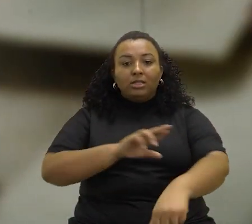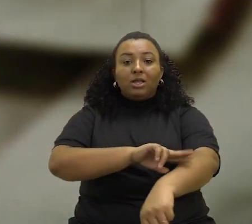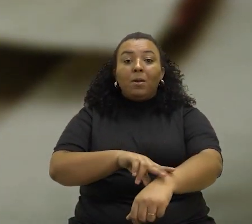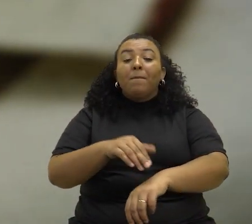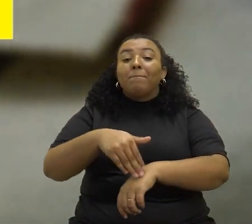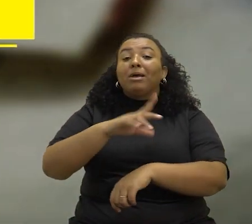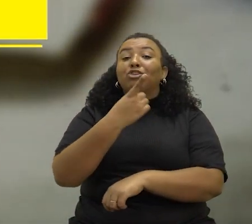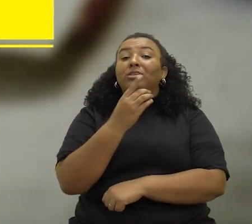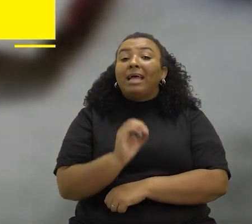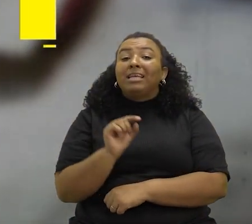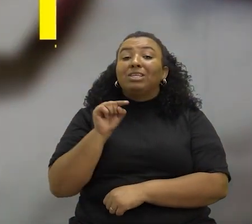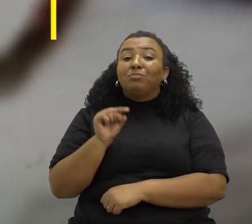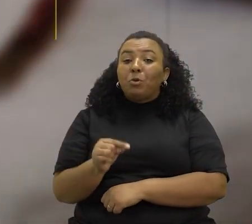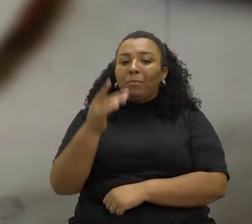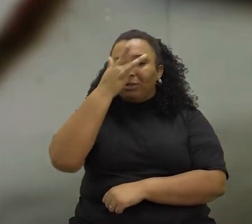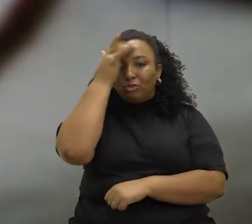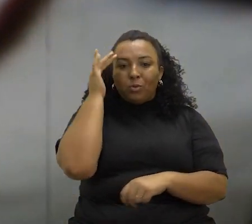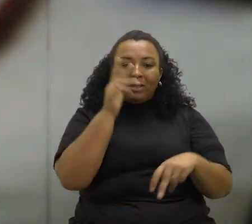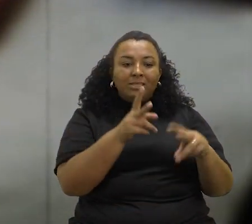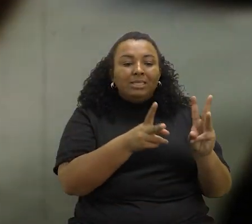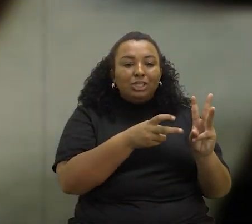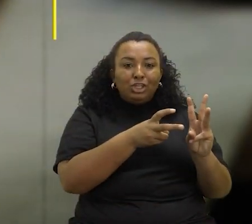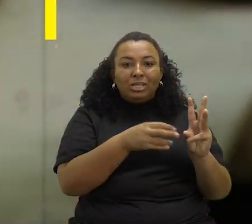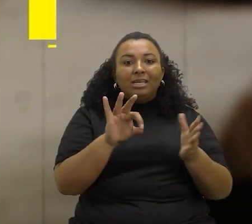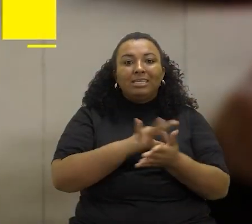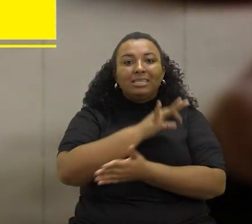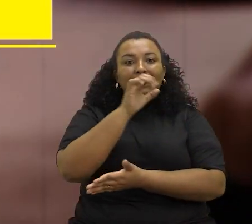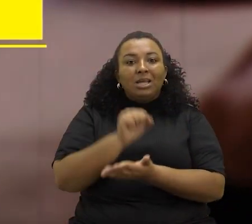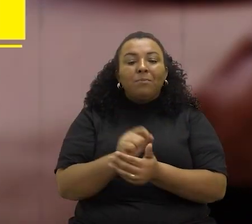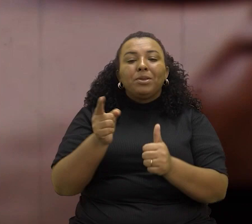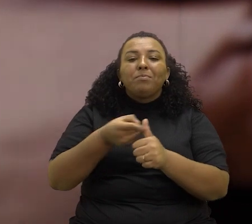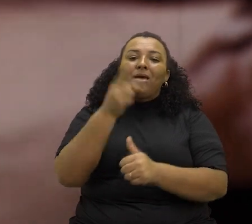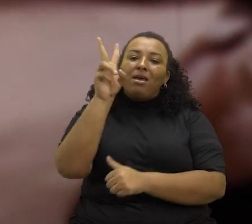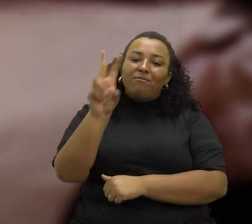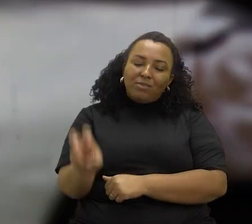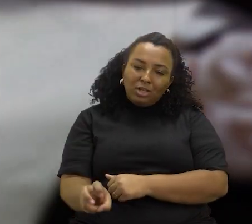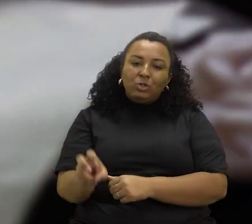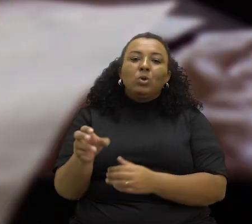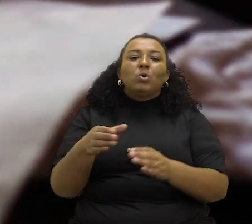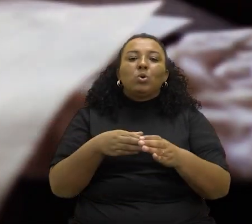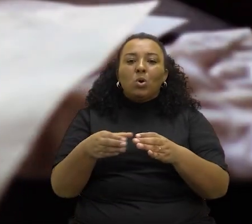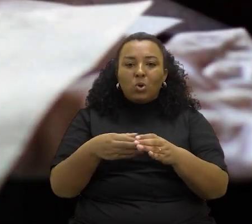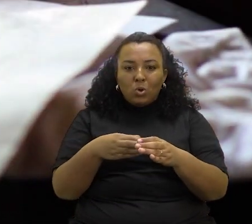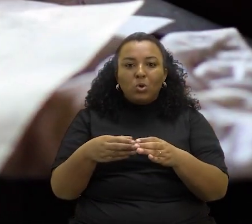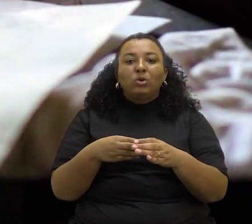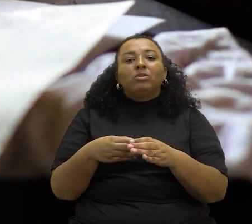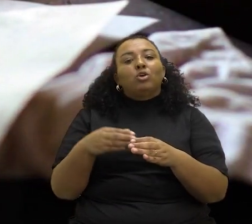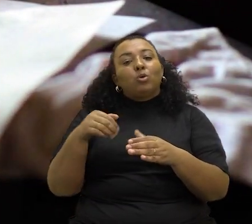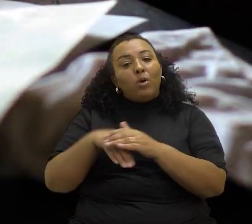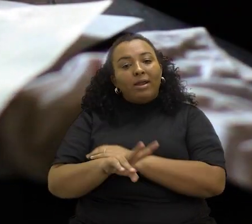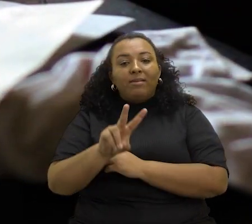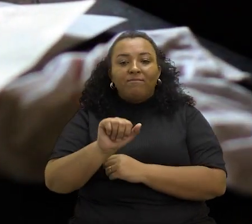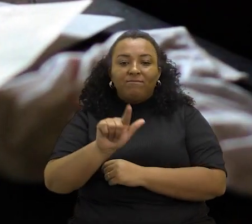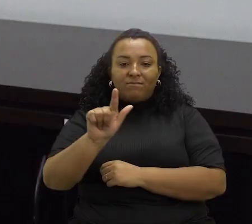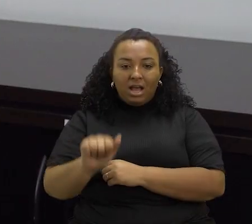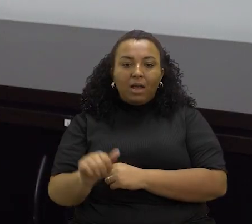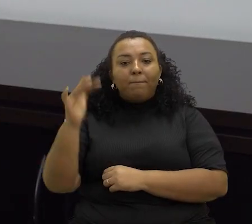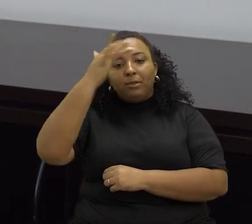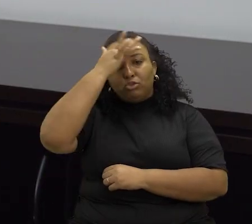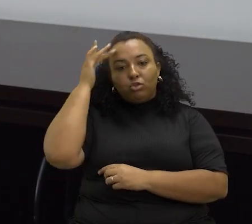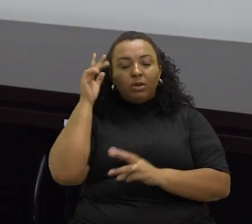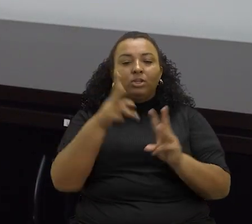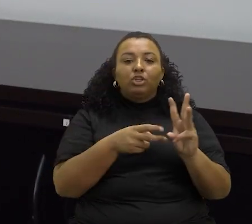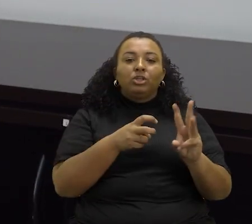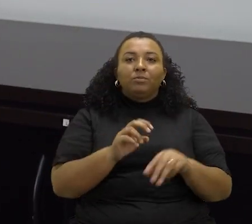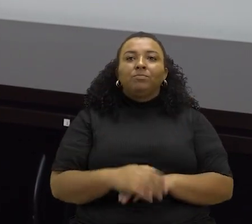Mais de 10 mil indígenas inscritos. Essa é a primeira vez que um concurso público reserva vagas para indígenas. A